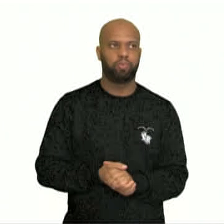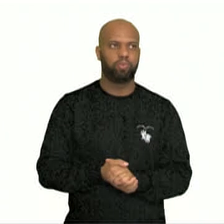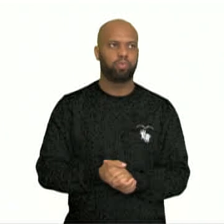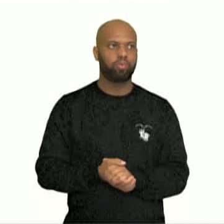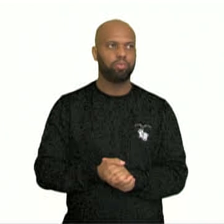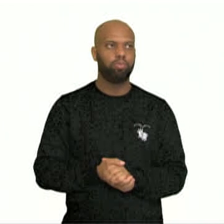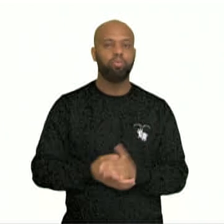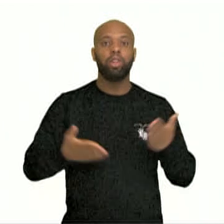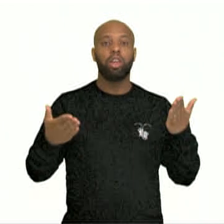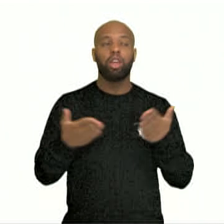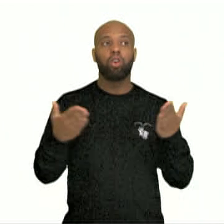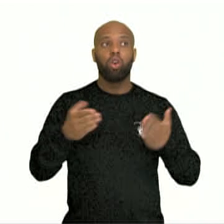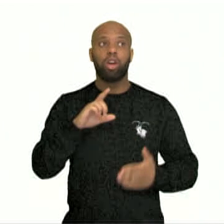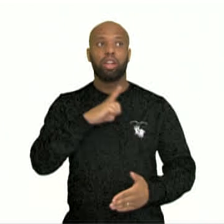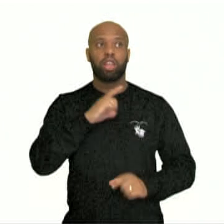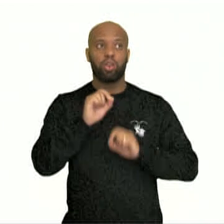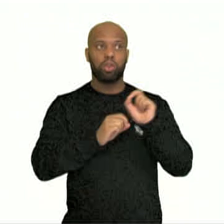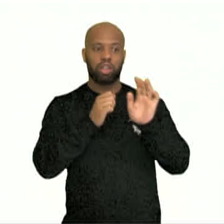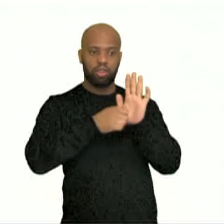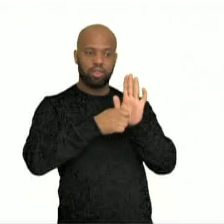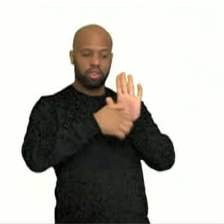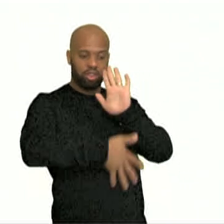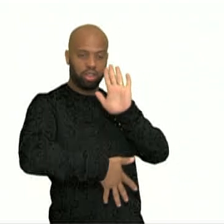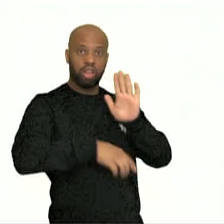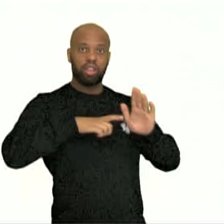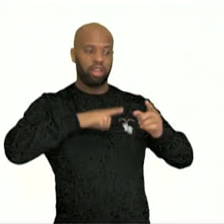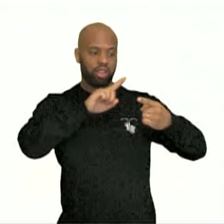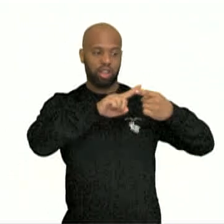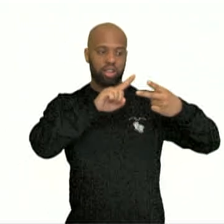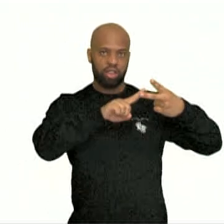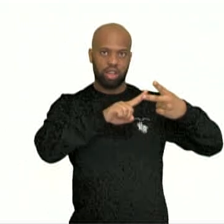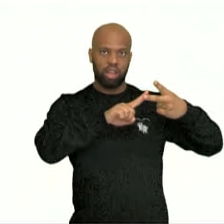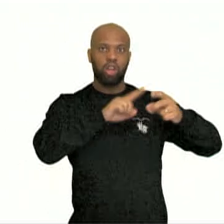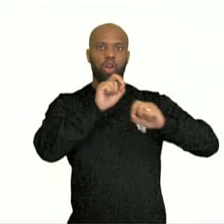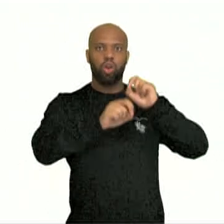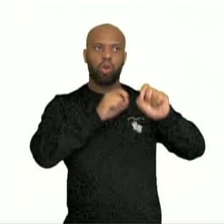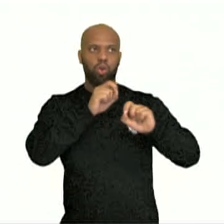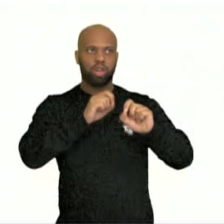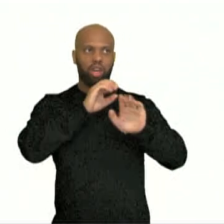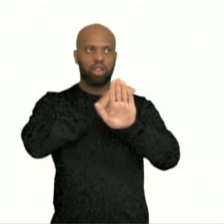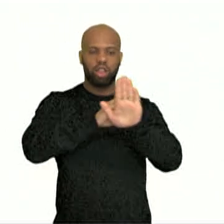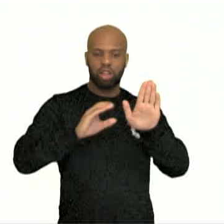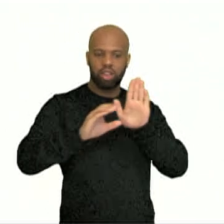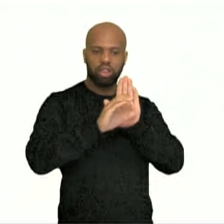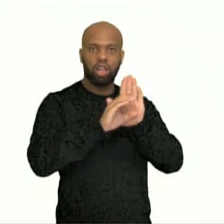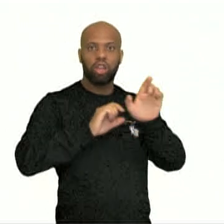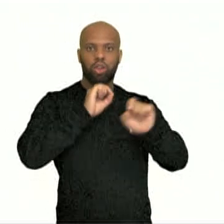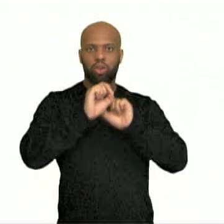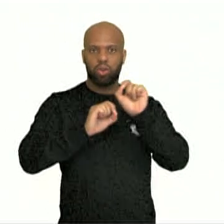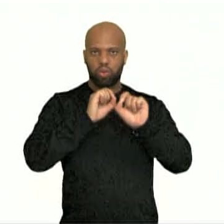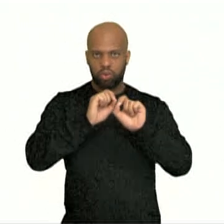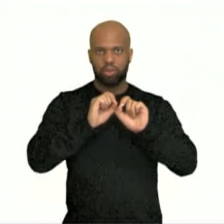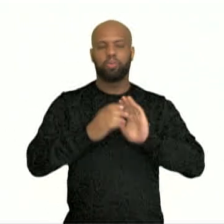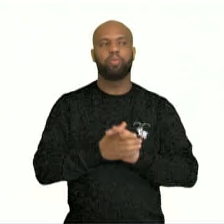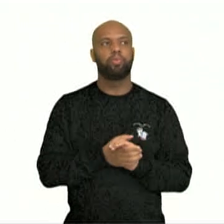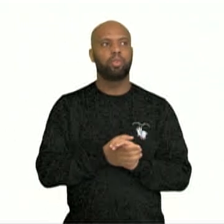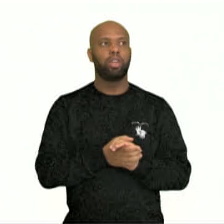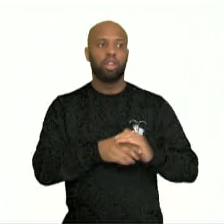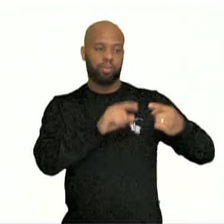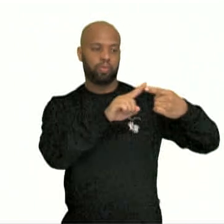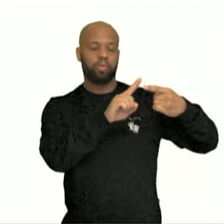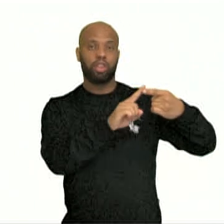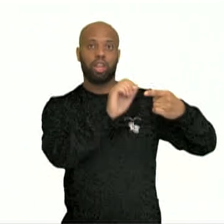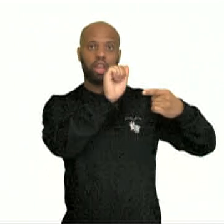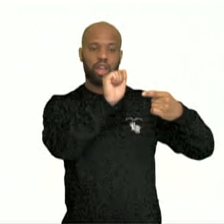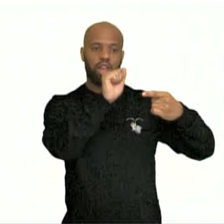Vamos falar então sobre a linguagem figurada que faz parte então deste gênero textual classificado poético. Vamos